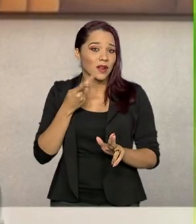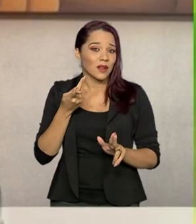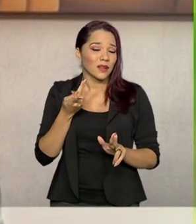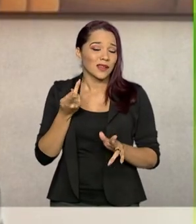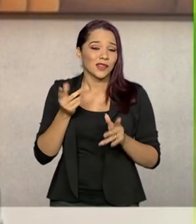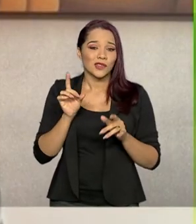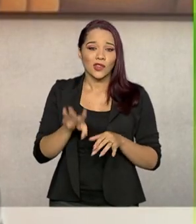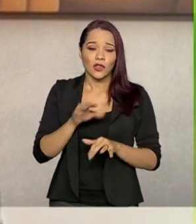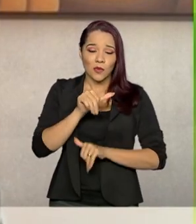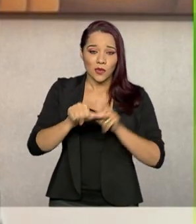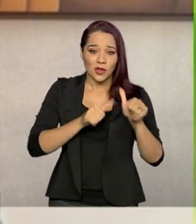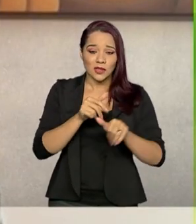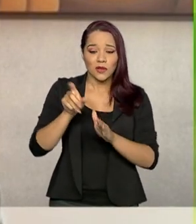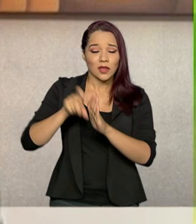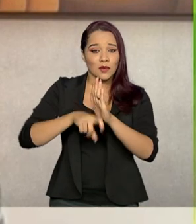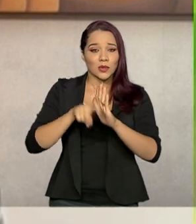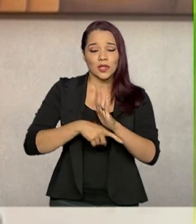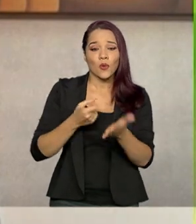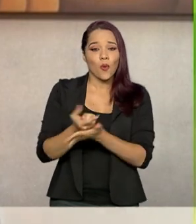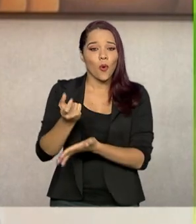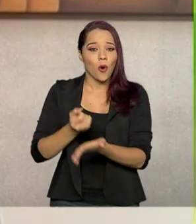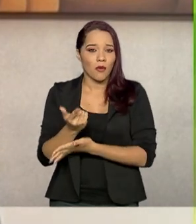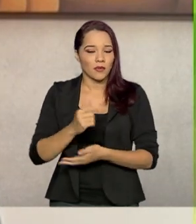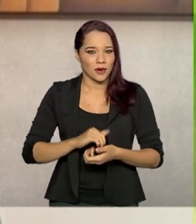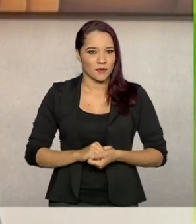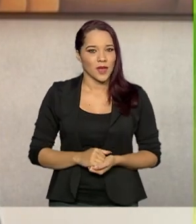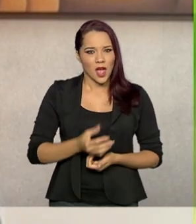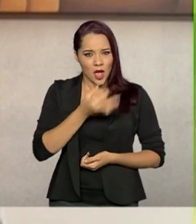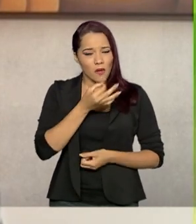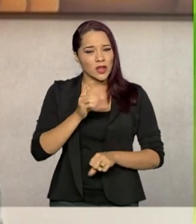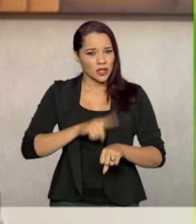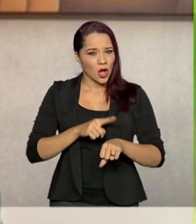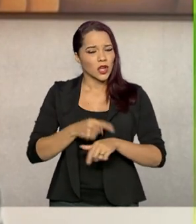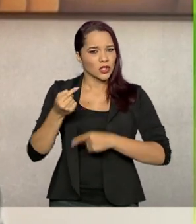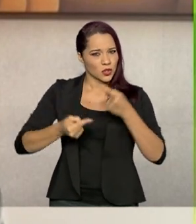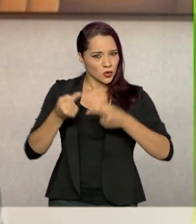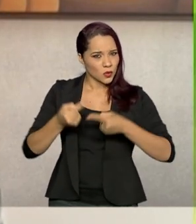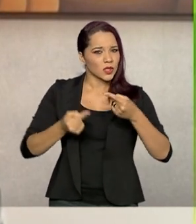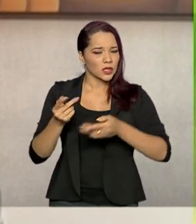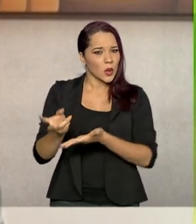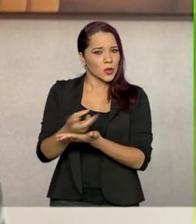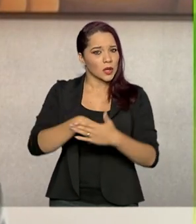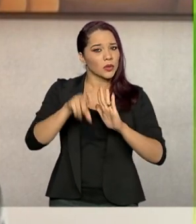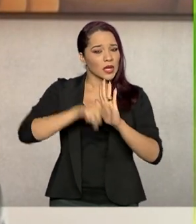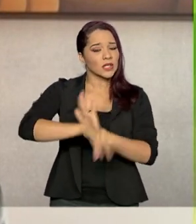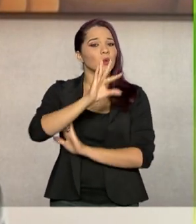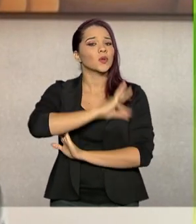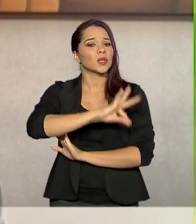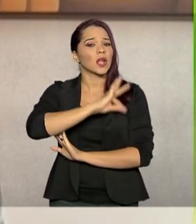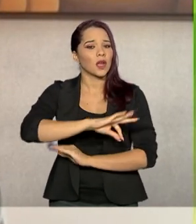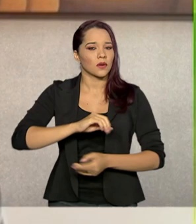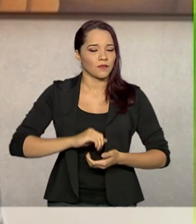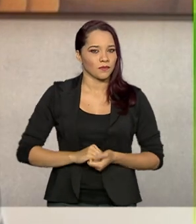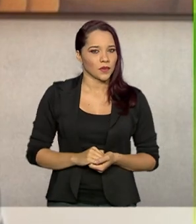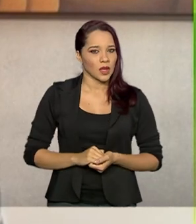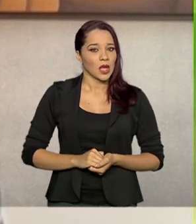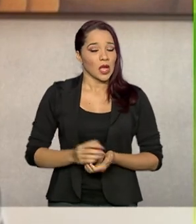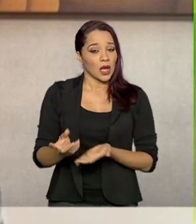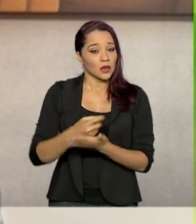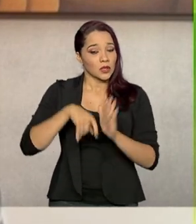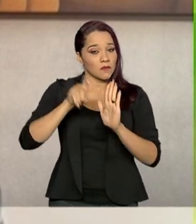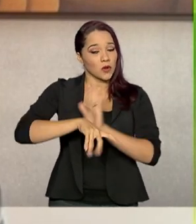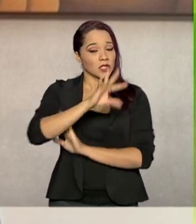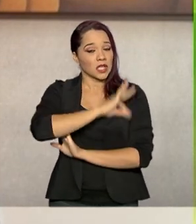uma modificação na tributação do consumo. Eu acho que é a hora, sim, da gente discutir a tributação da renda. A tributação da renda do Brasil, ela